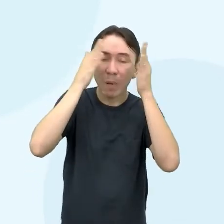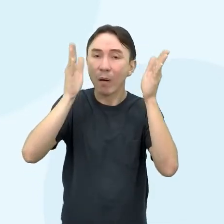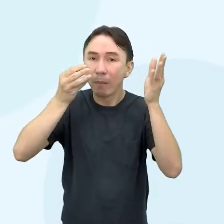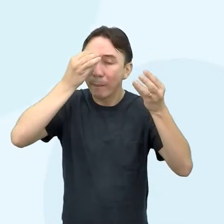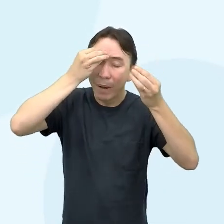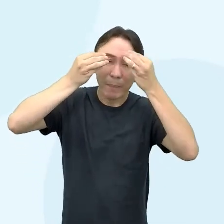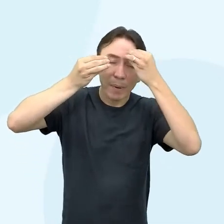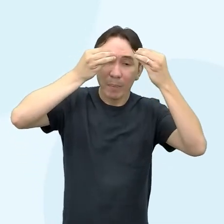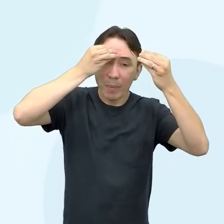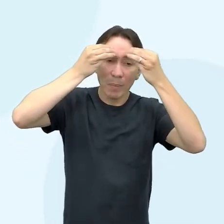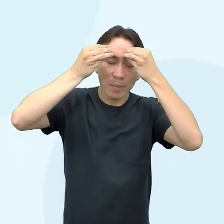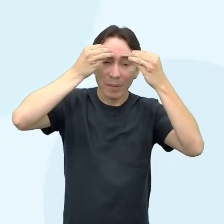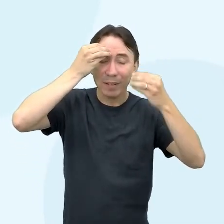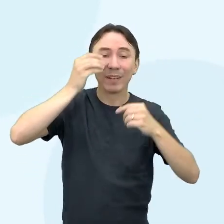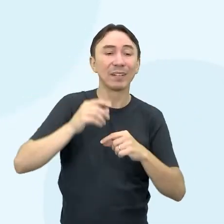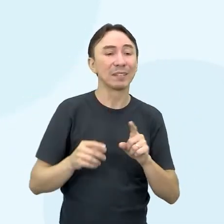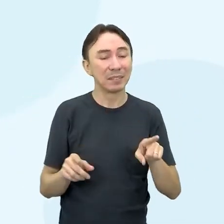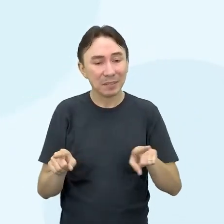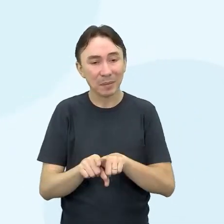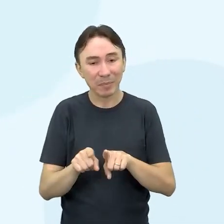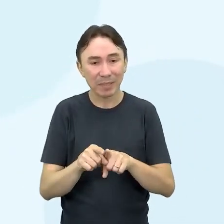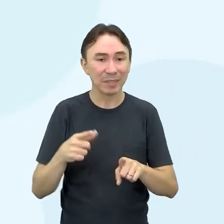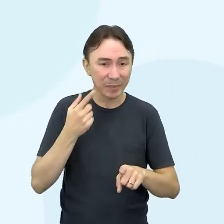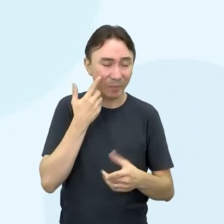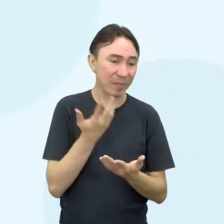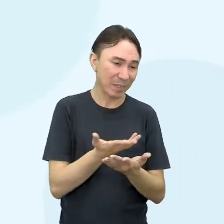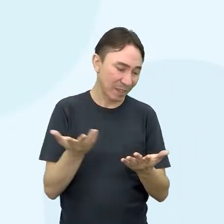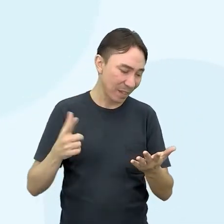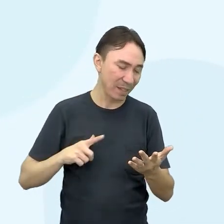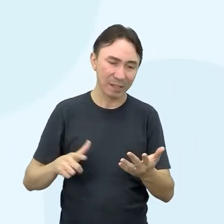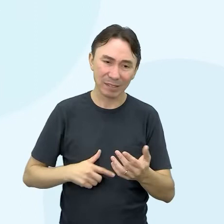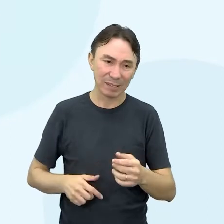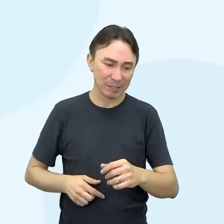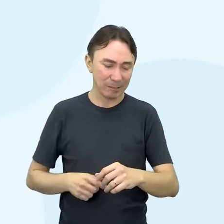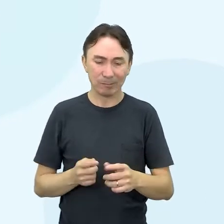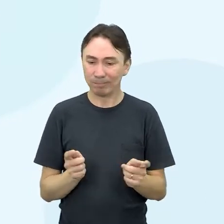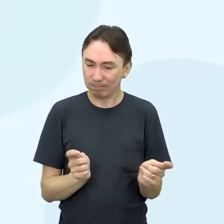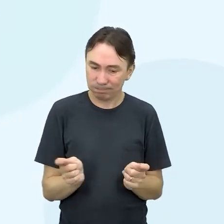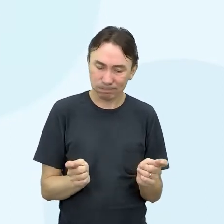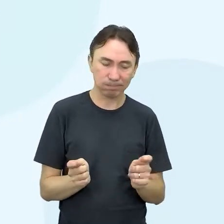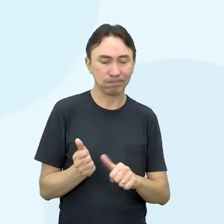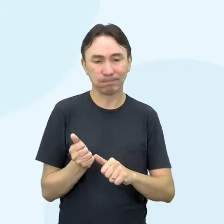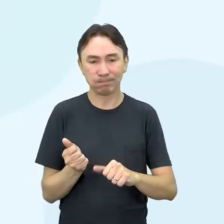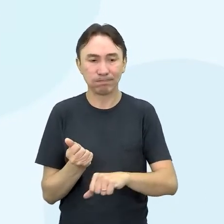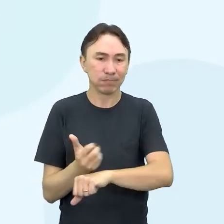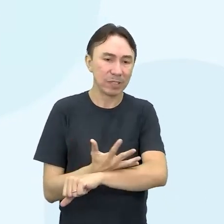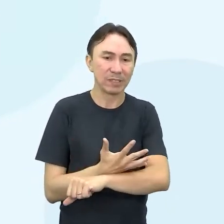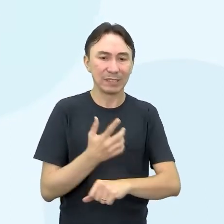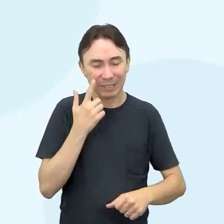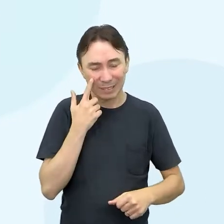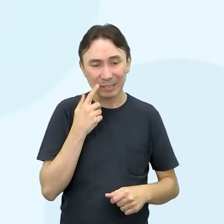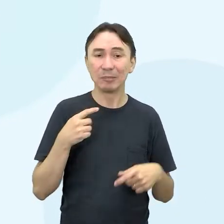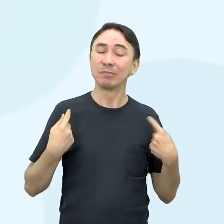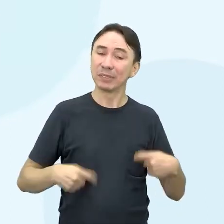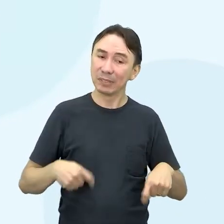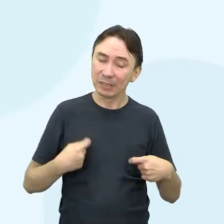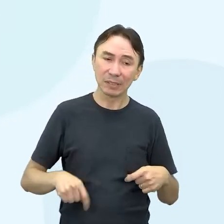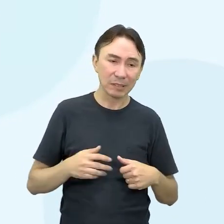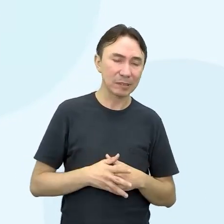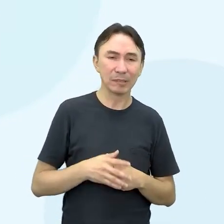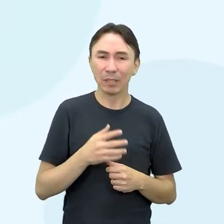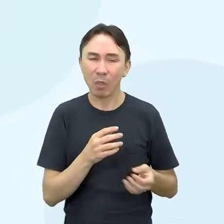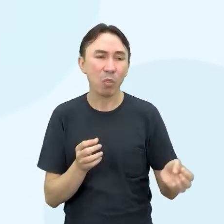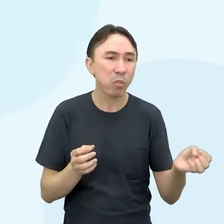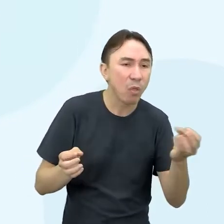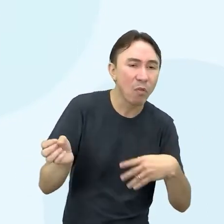é característica de um empreendedor de sucesso sim, né? O cara, ele tem que estar aberto a aprender, a conhecer, a buscar coisas